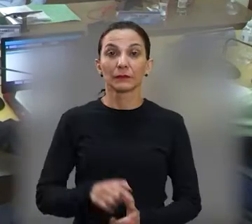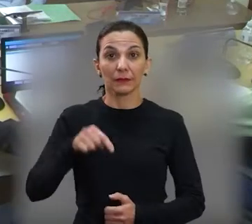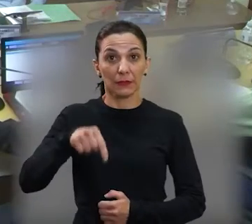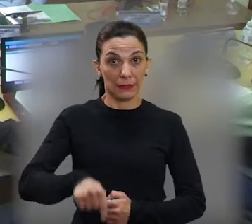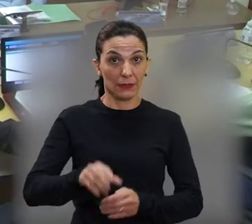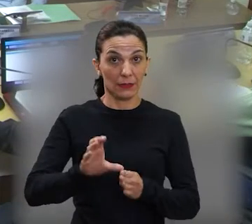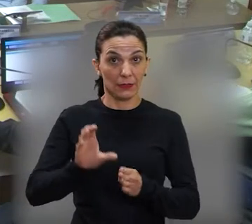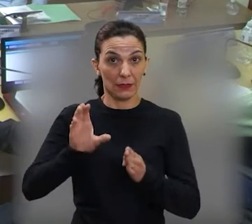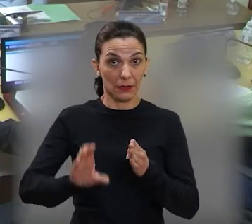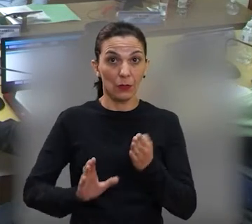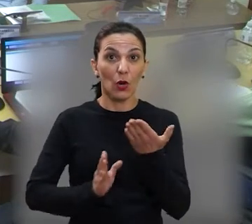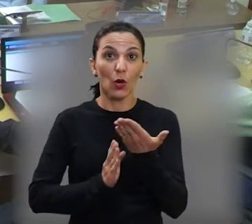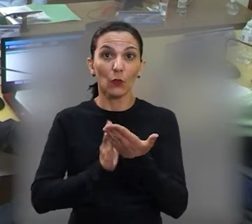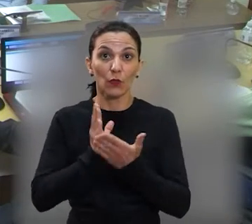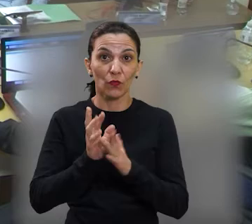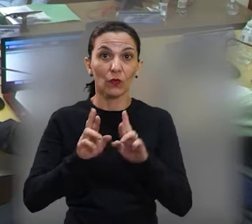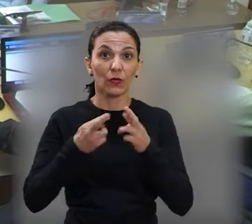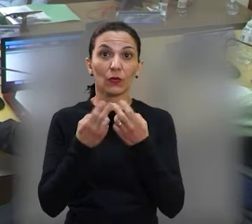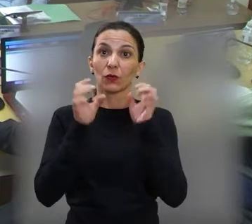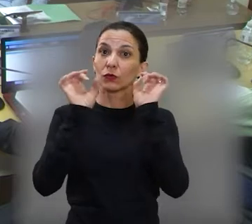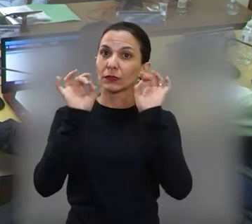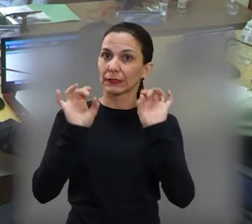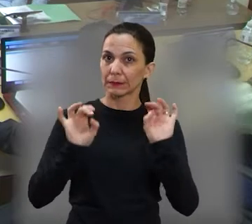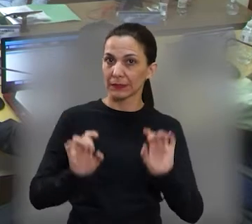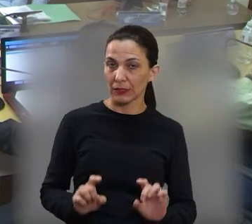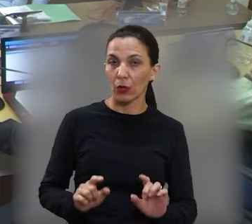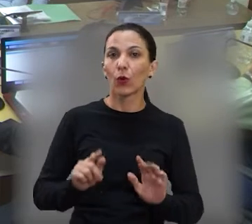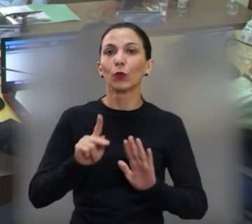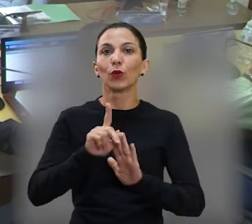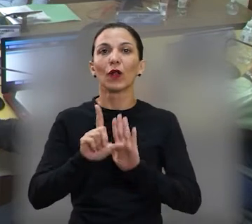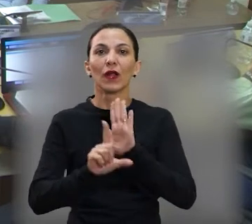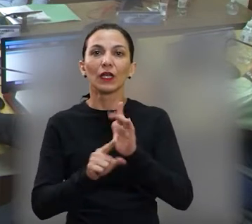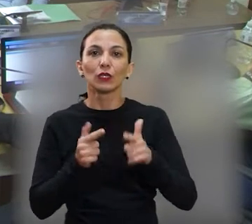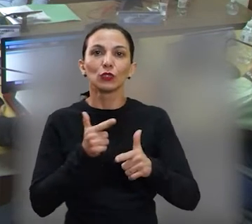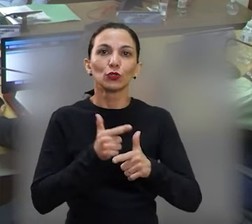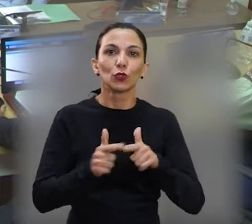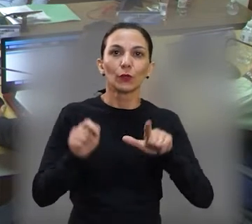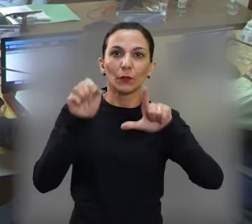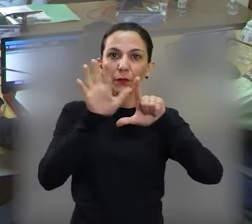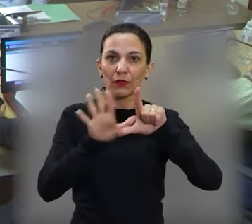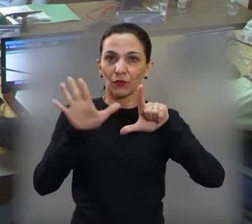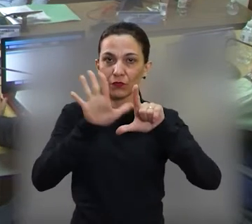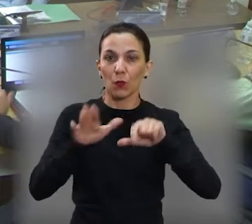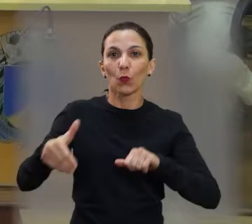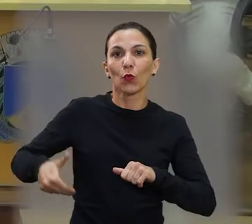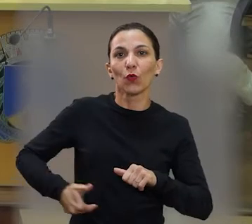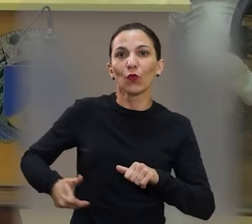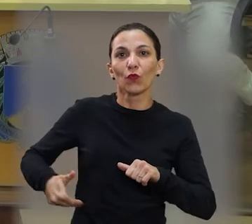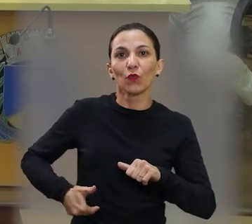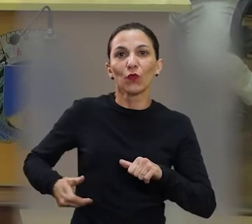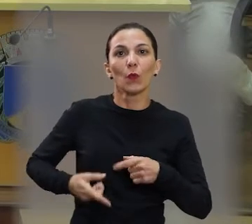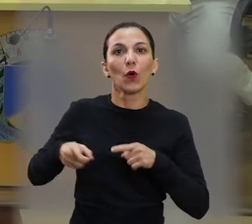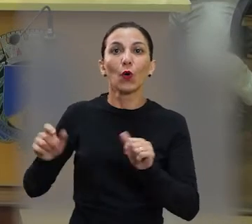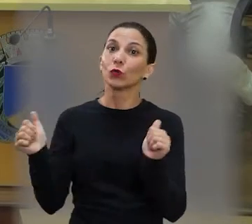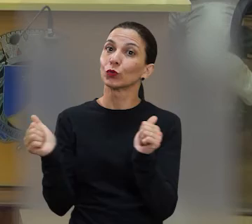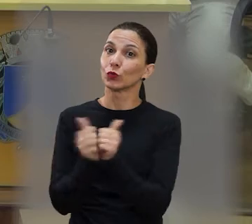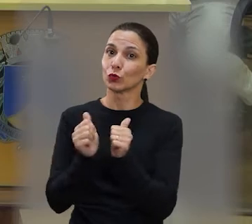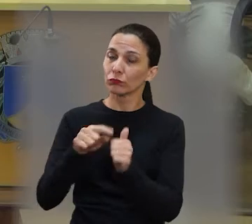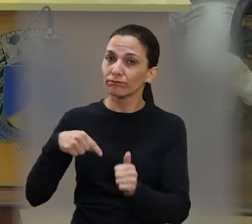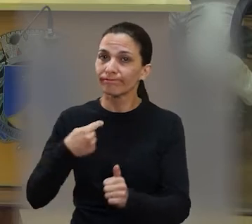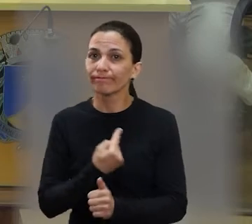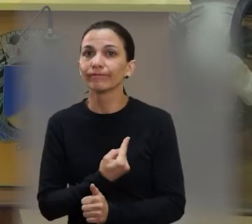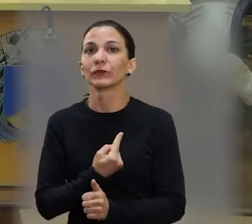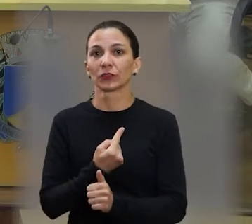A Câmara aprovou durante sessão extraordinária o projeto que cria a plataforma Juntos Contra a Fome. Antes da aprovação,